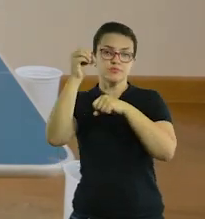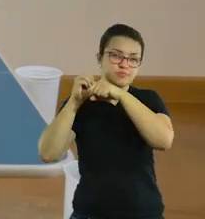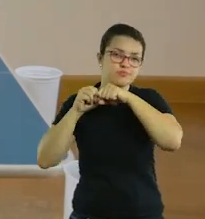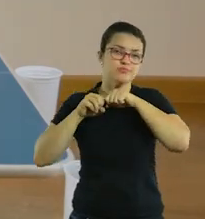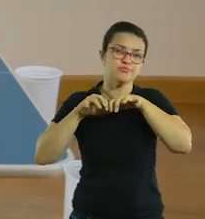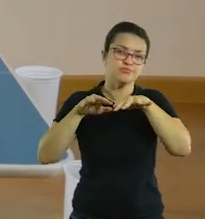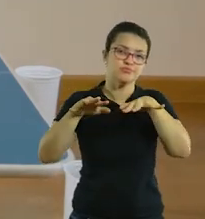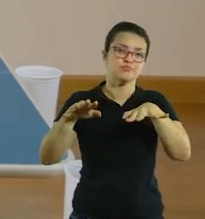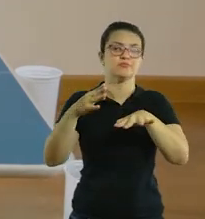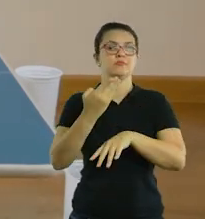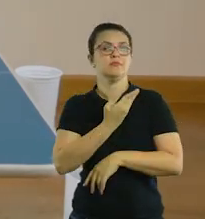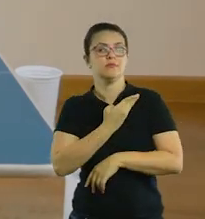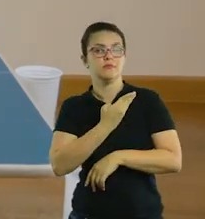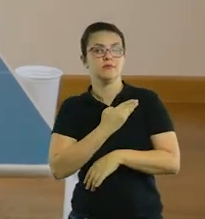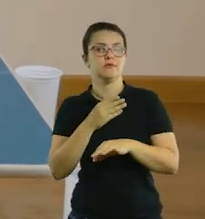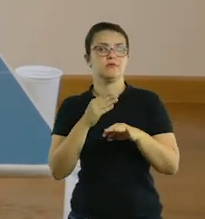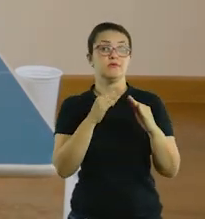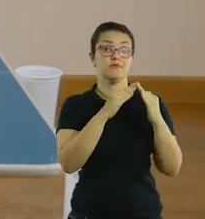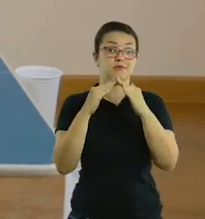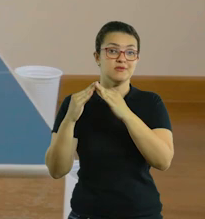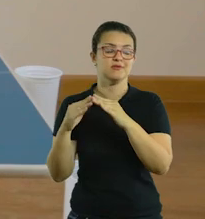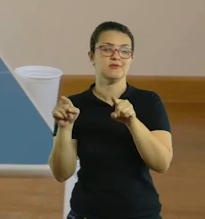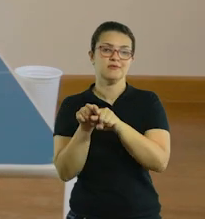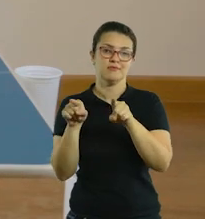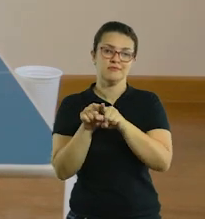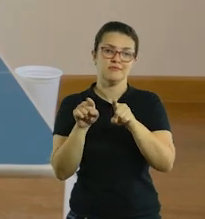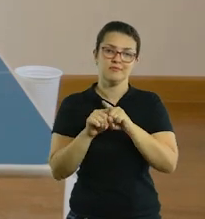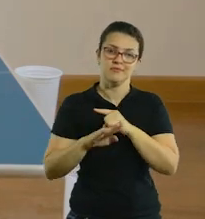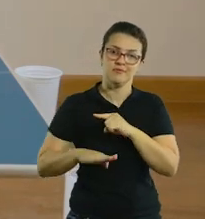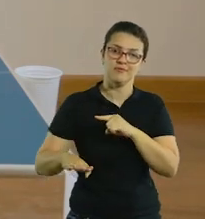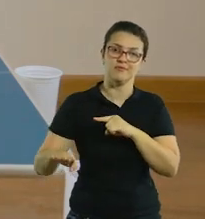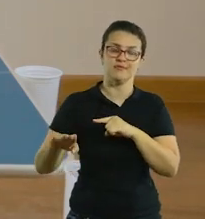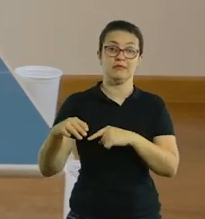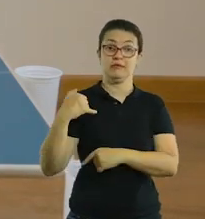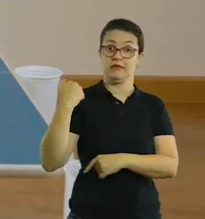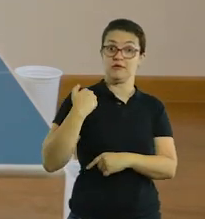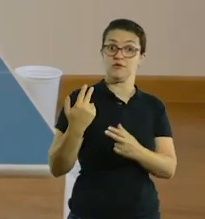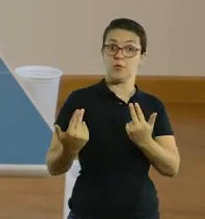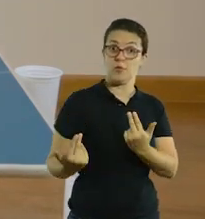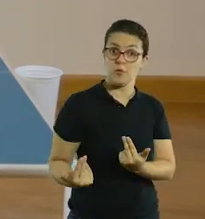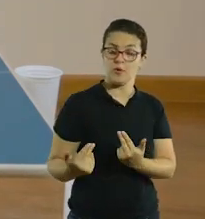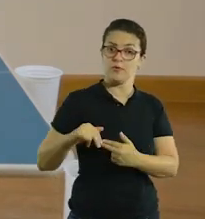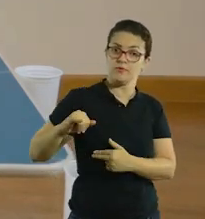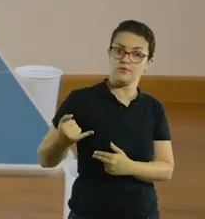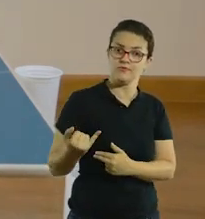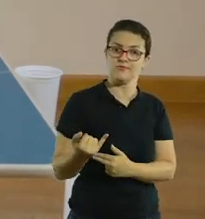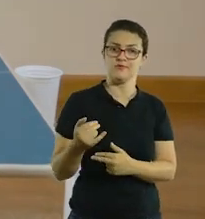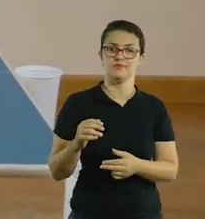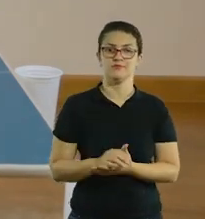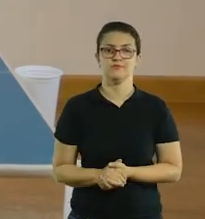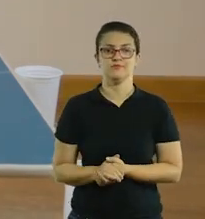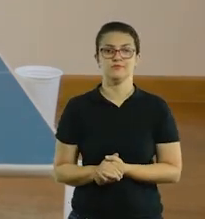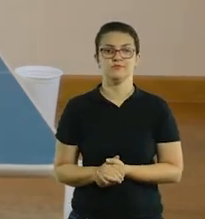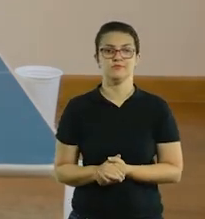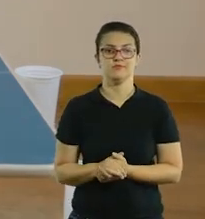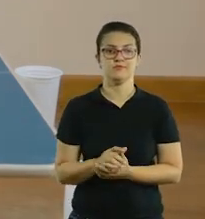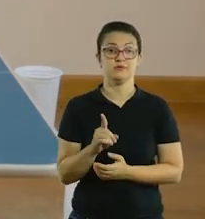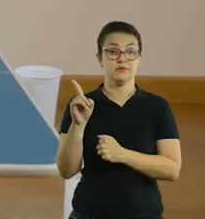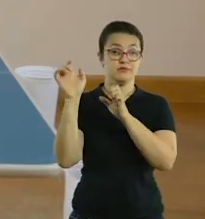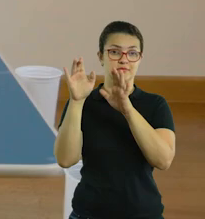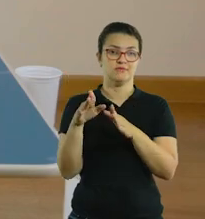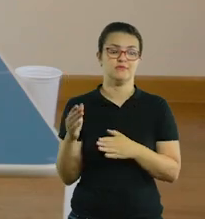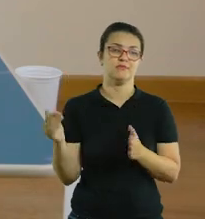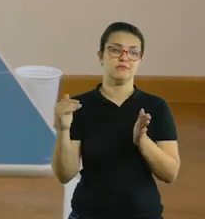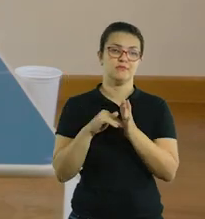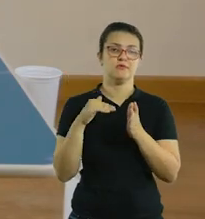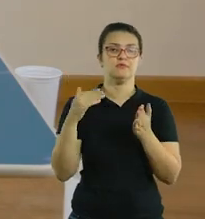compartilhem o link lição de casa com amigos, vizinhos e pessoas que têm crianças nessa faixa de idade em casa e aproveitem bastante.